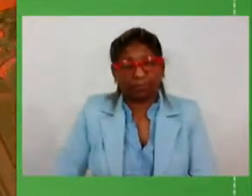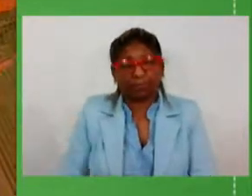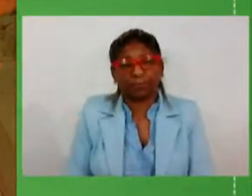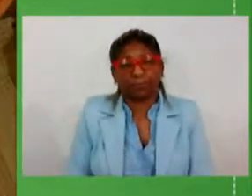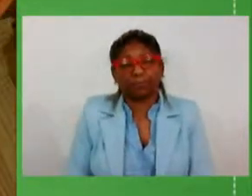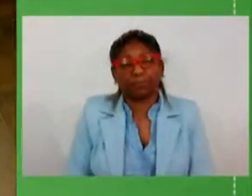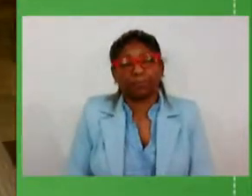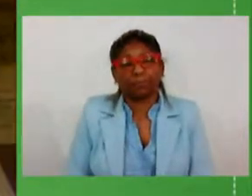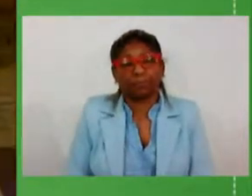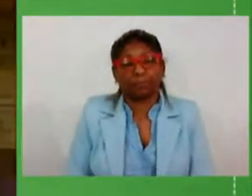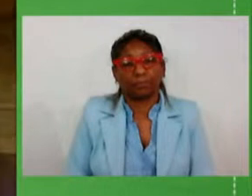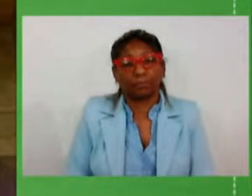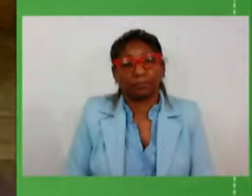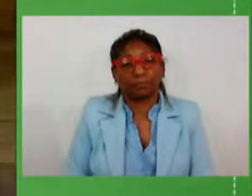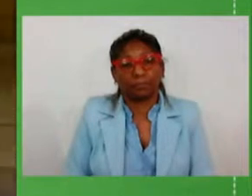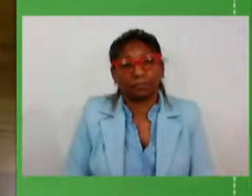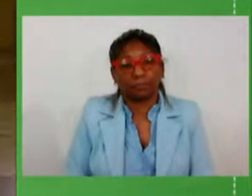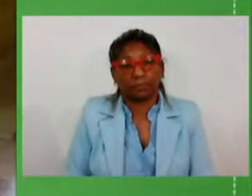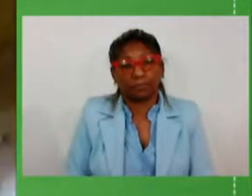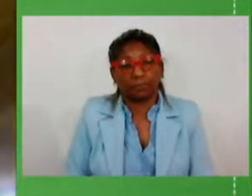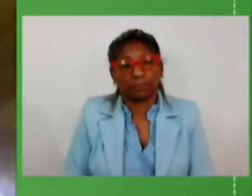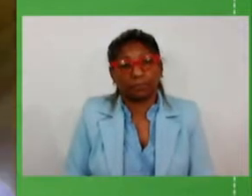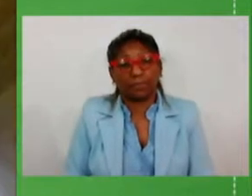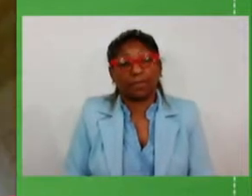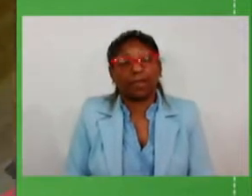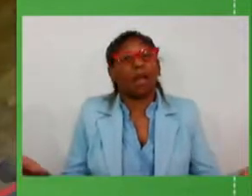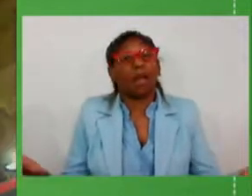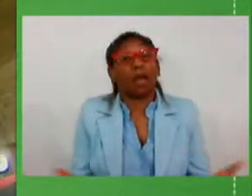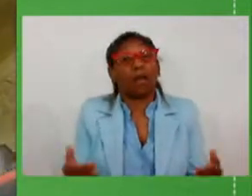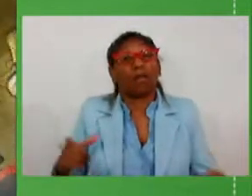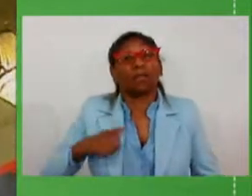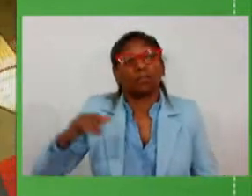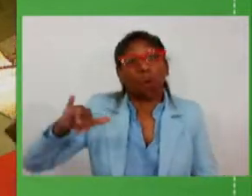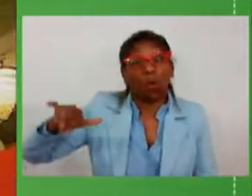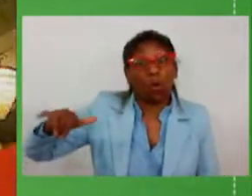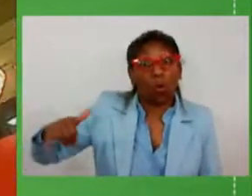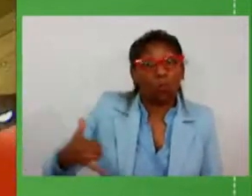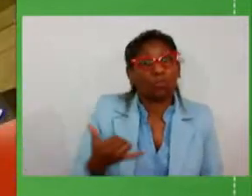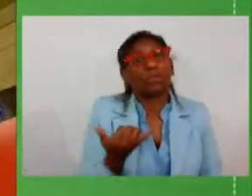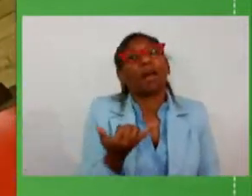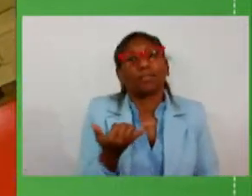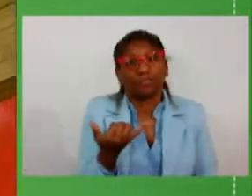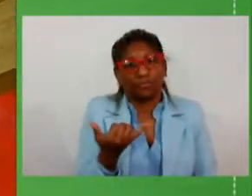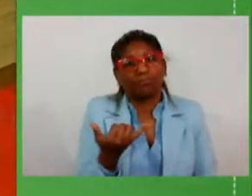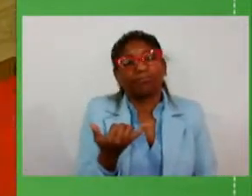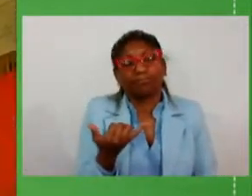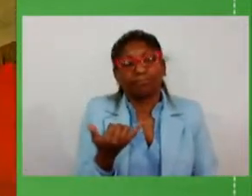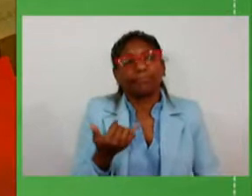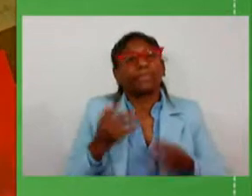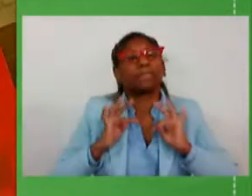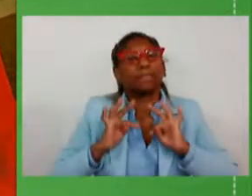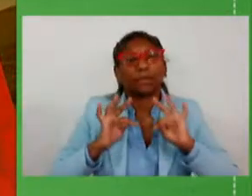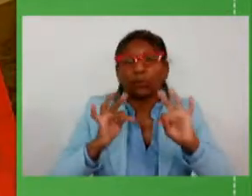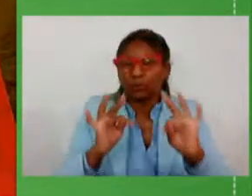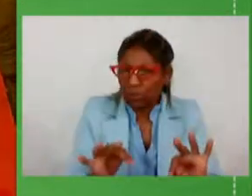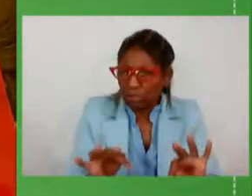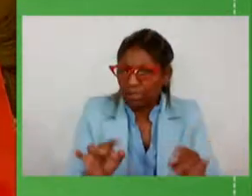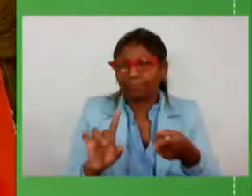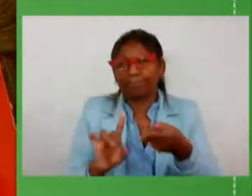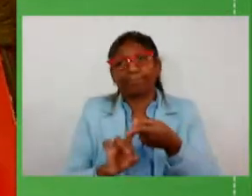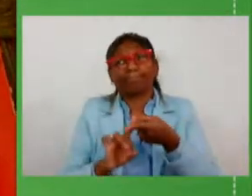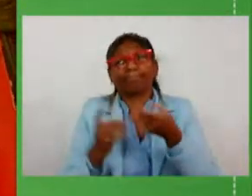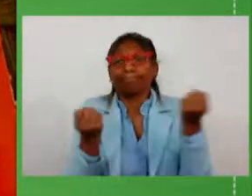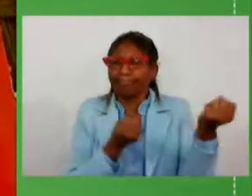a gente tem agora a oportunidade de também colocar mais investimentos em tecnologia em viaturas em